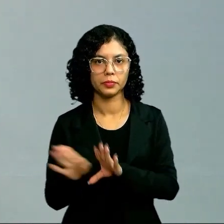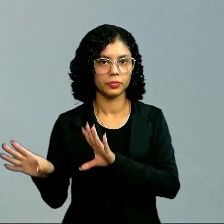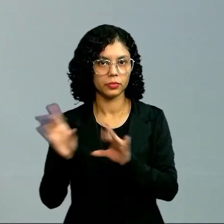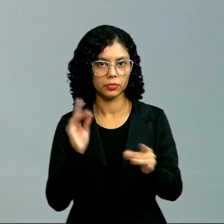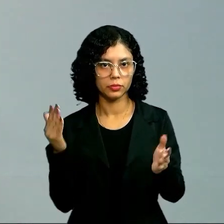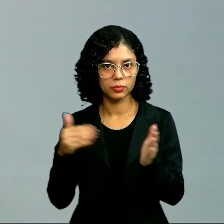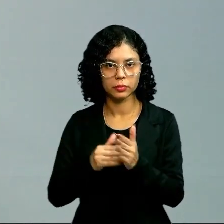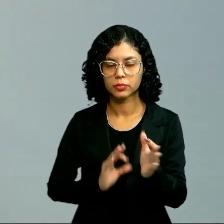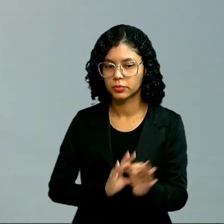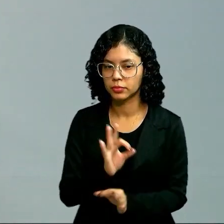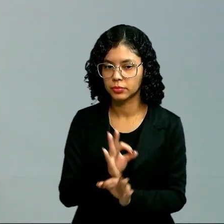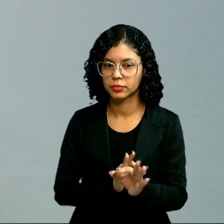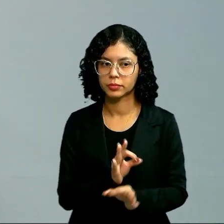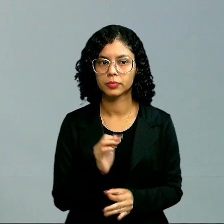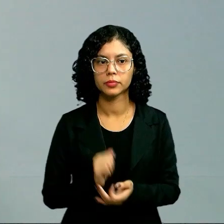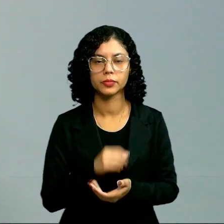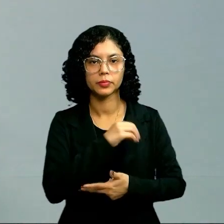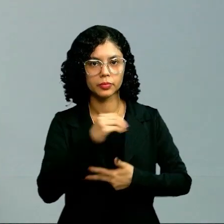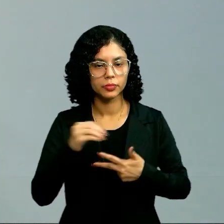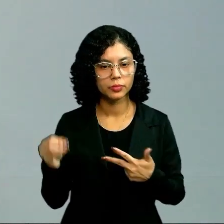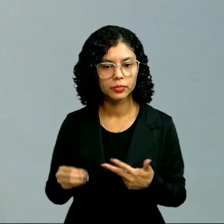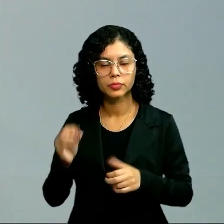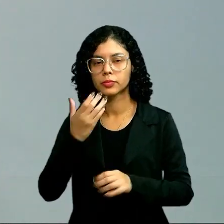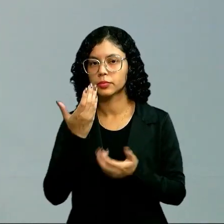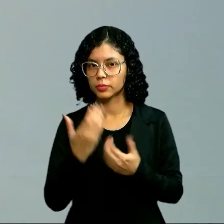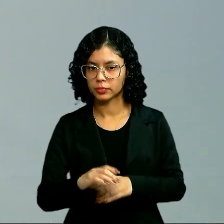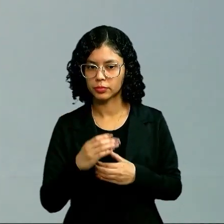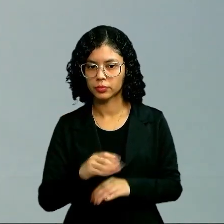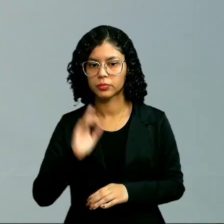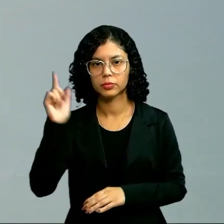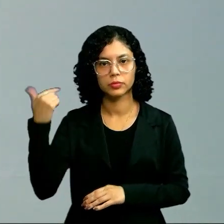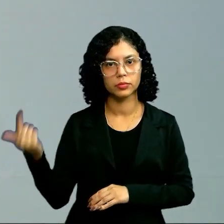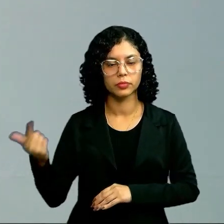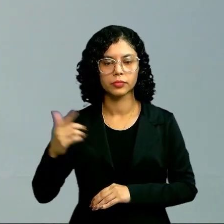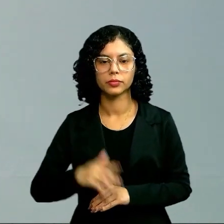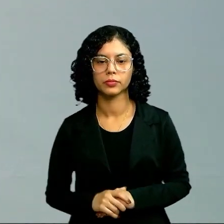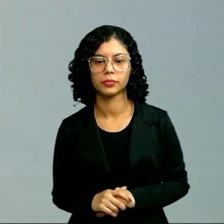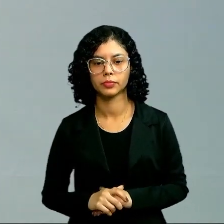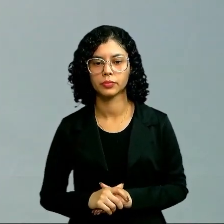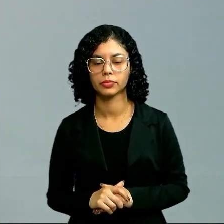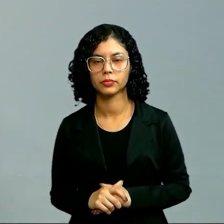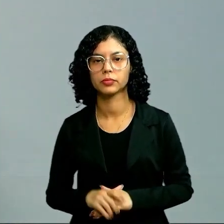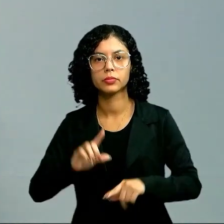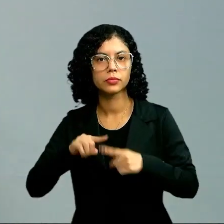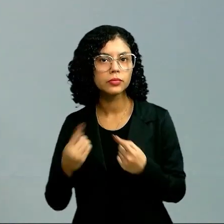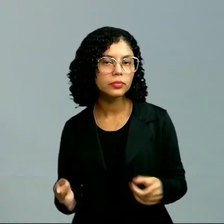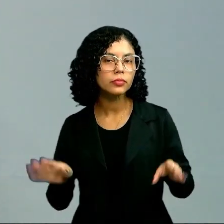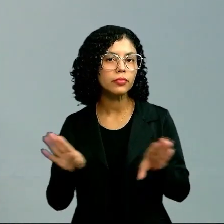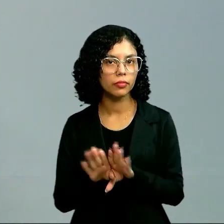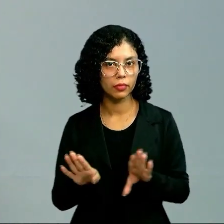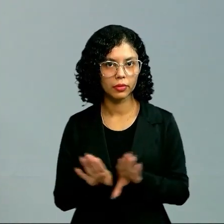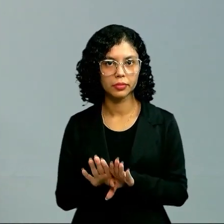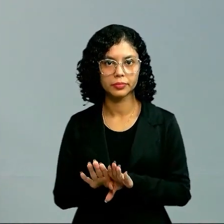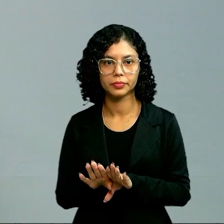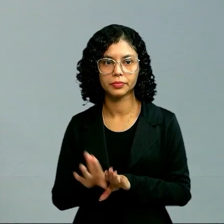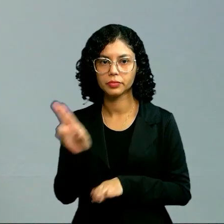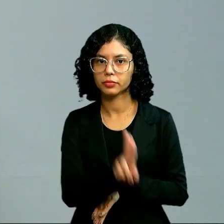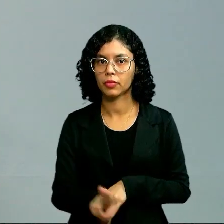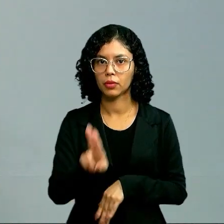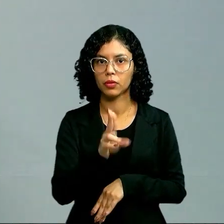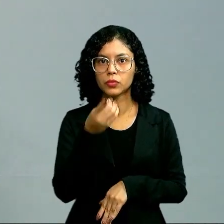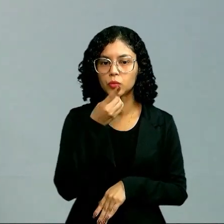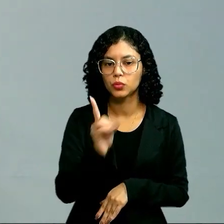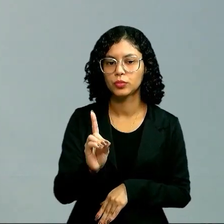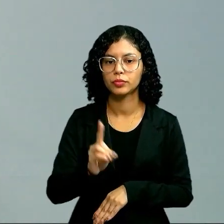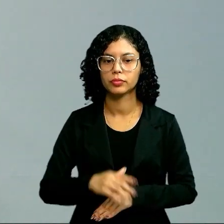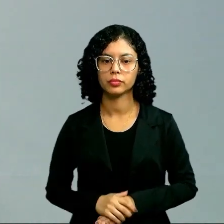Até nos prepararmos para o Enem, concursos, entre outros. Mas também usarmos o nosso dia a